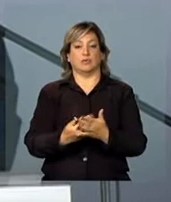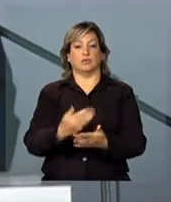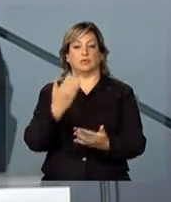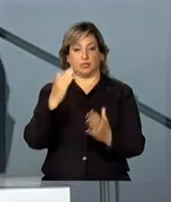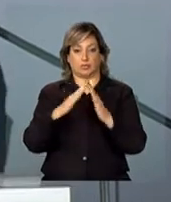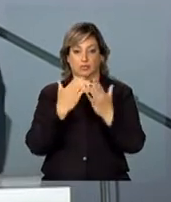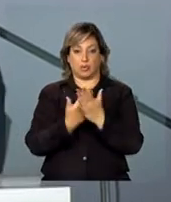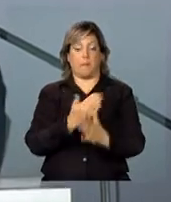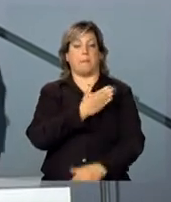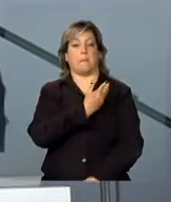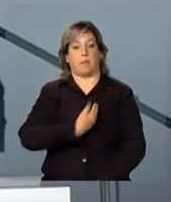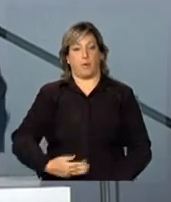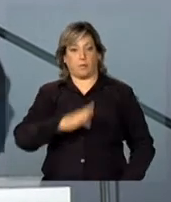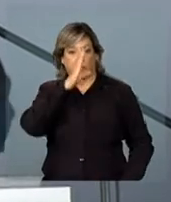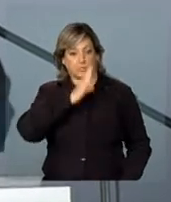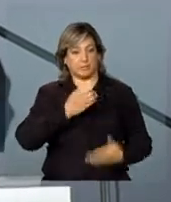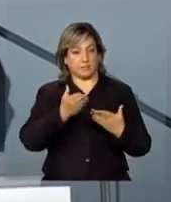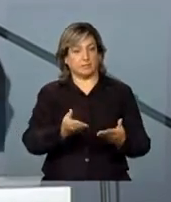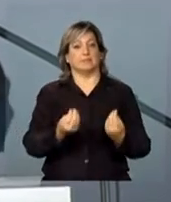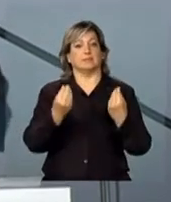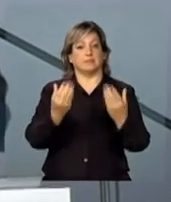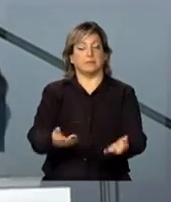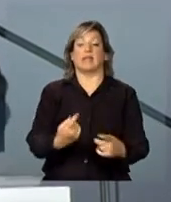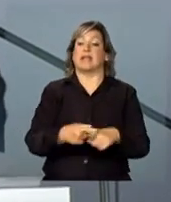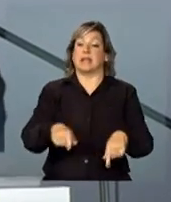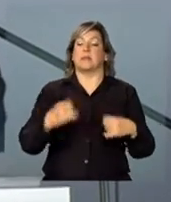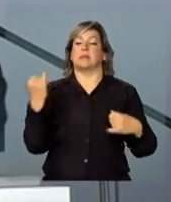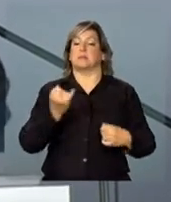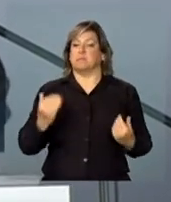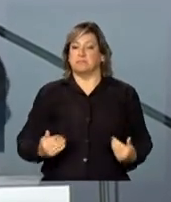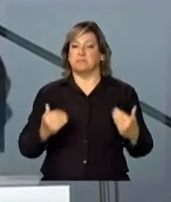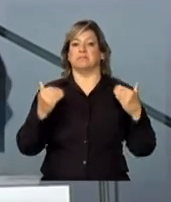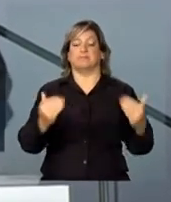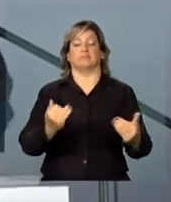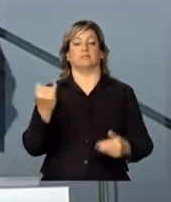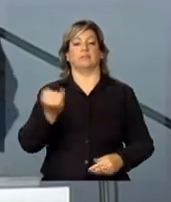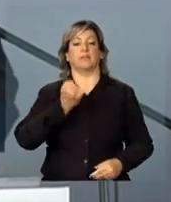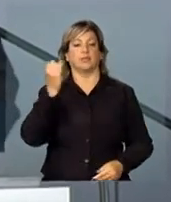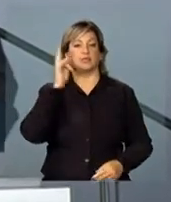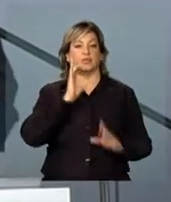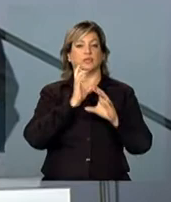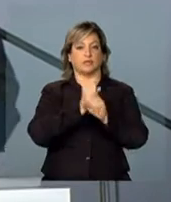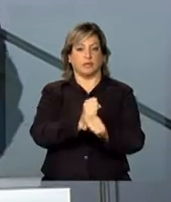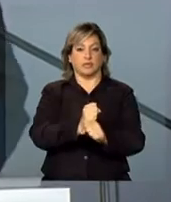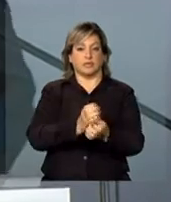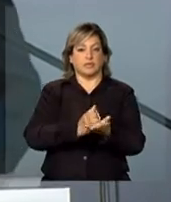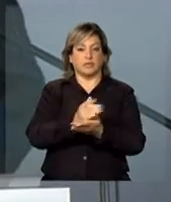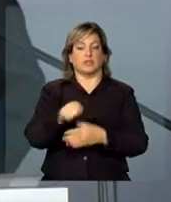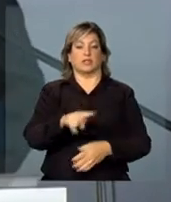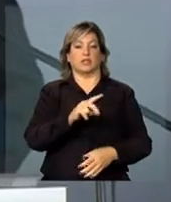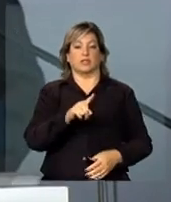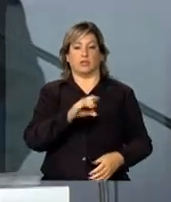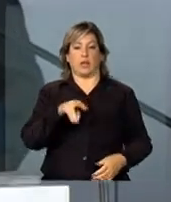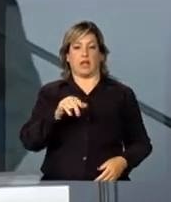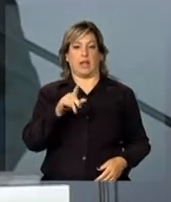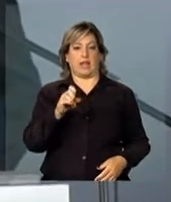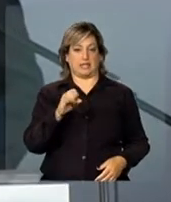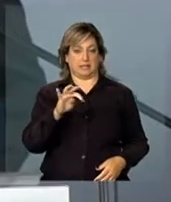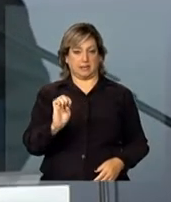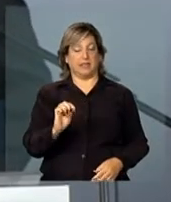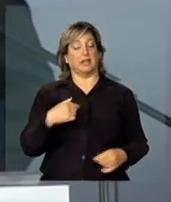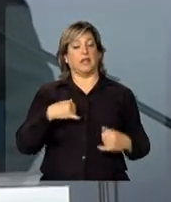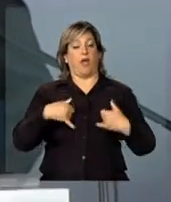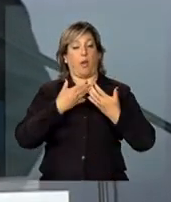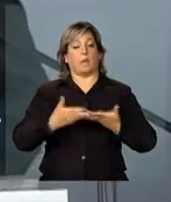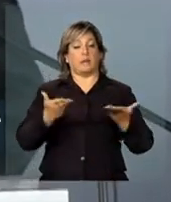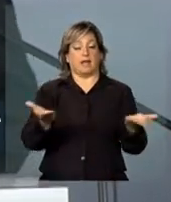Por isso, eu acho que nós estamos dando um passo muito importante, historicamente, em direção à Zona Leste. Eu termino fazendo uma